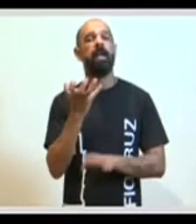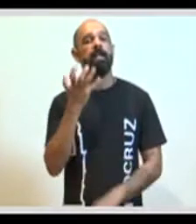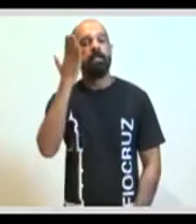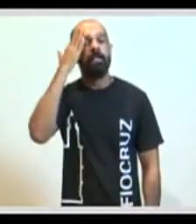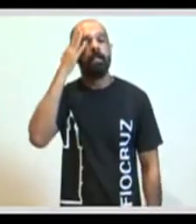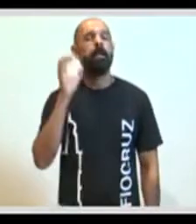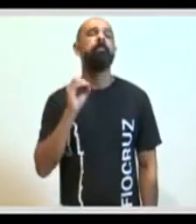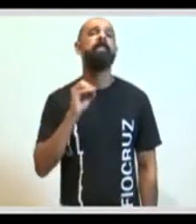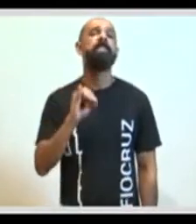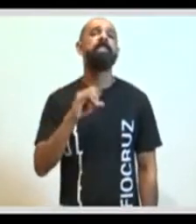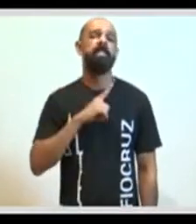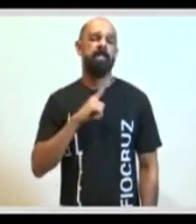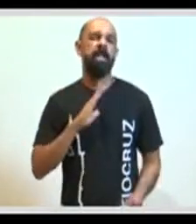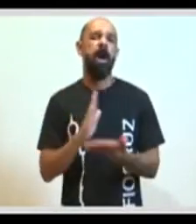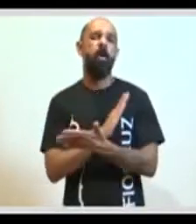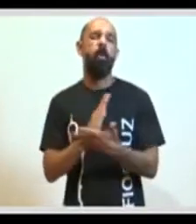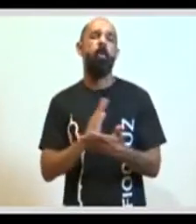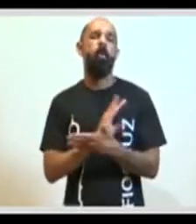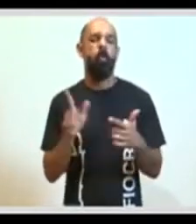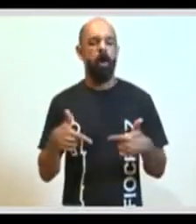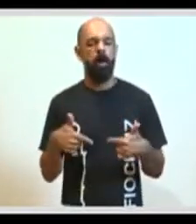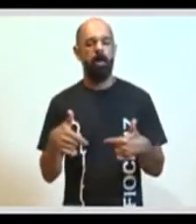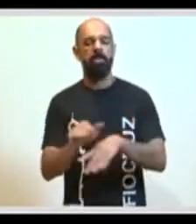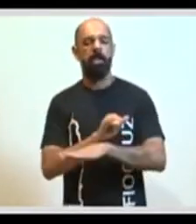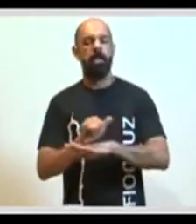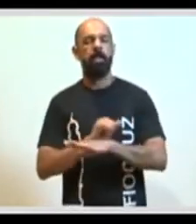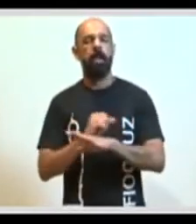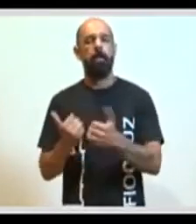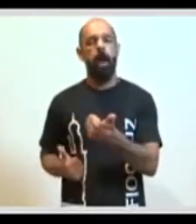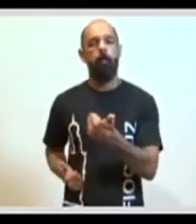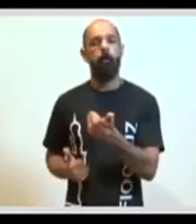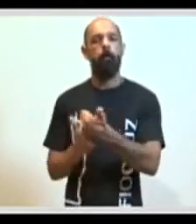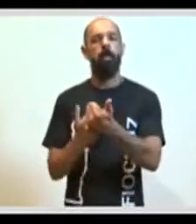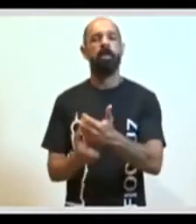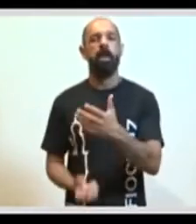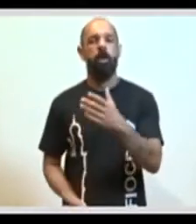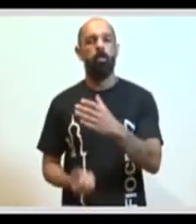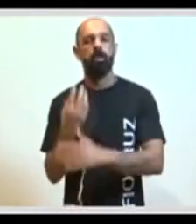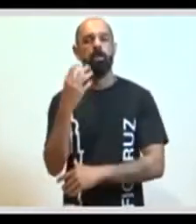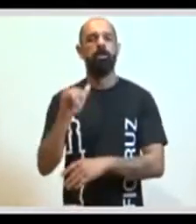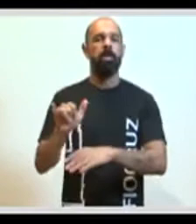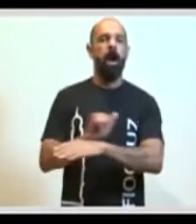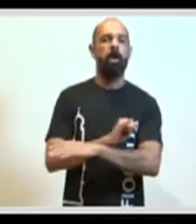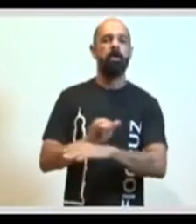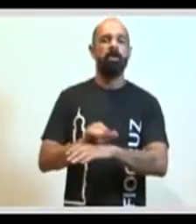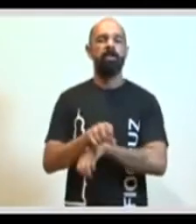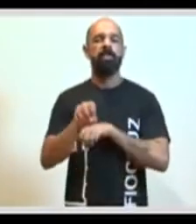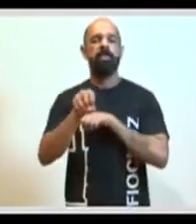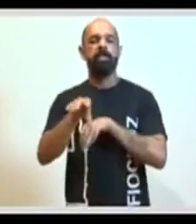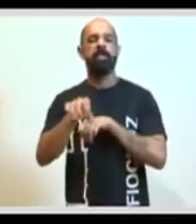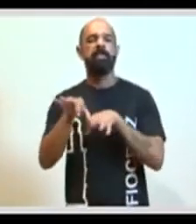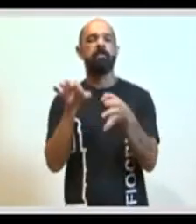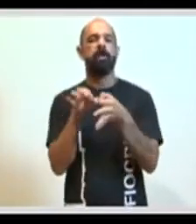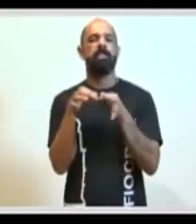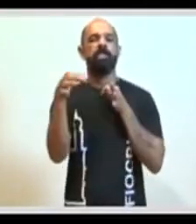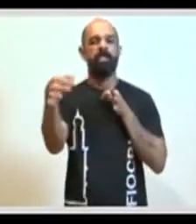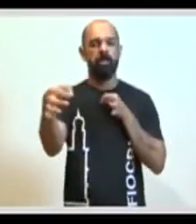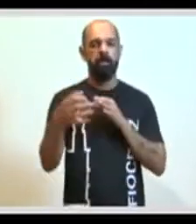gostaria de saber se haverá alguma iniciativa para apoiar a construção de alternativas de ensino à distância.